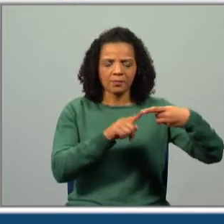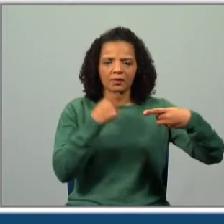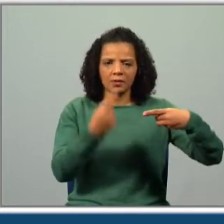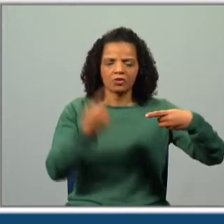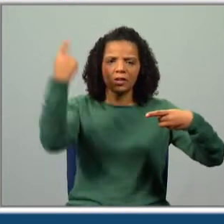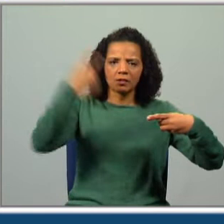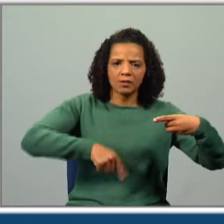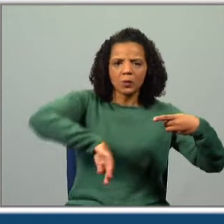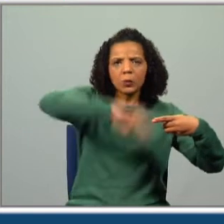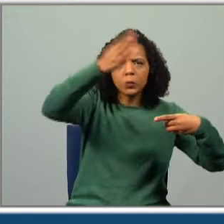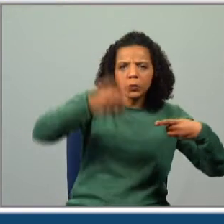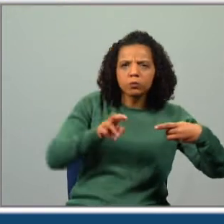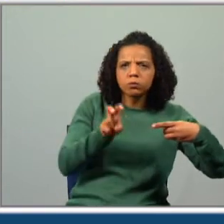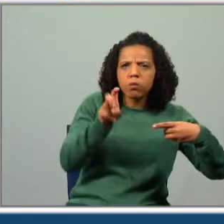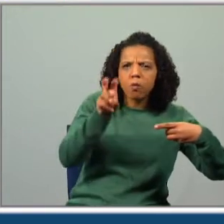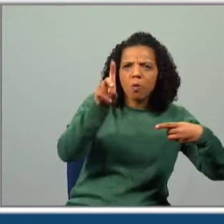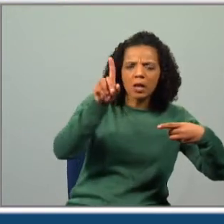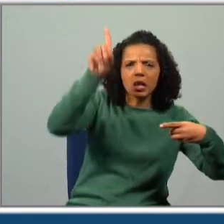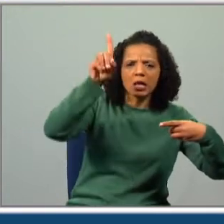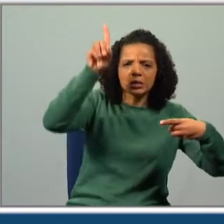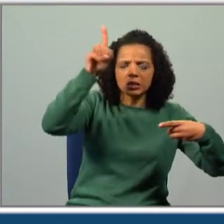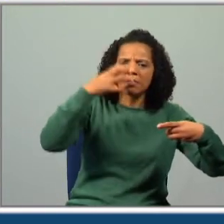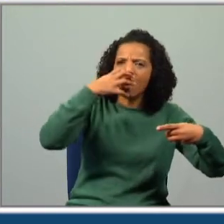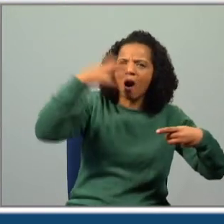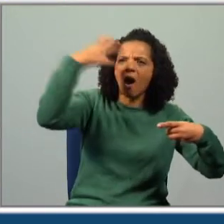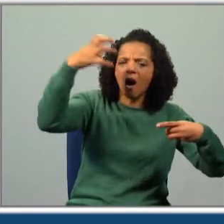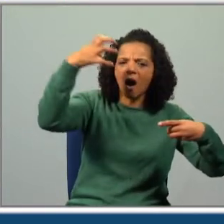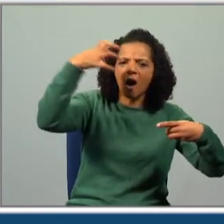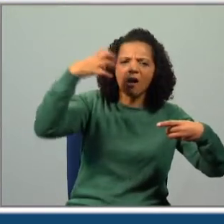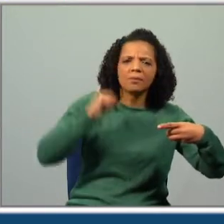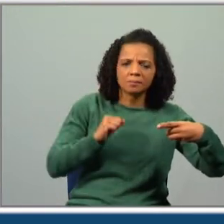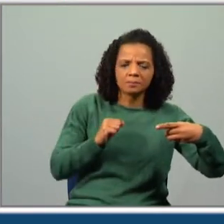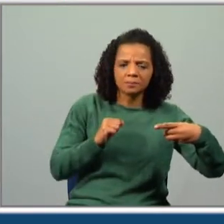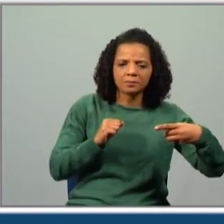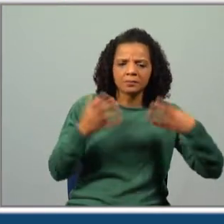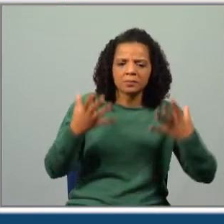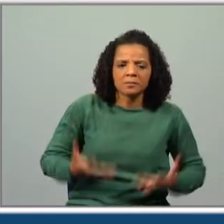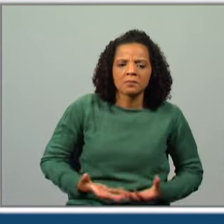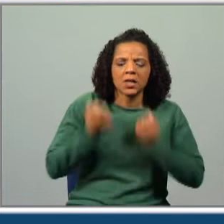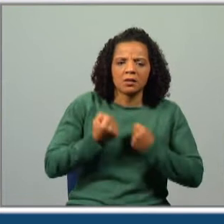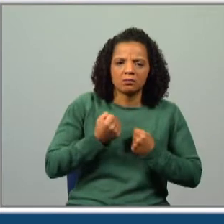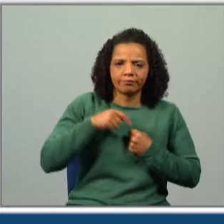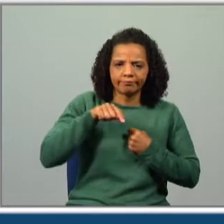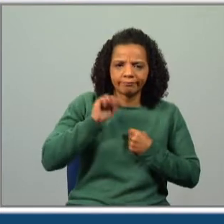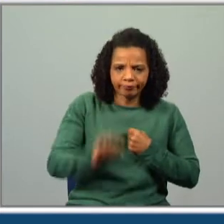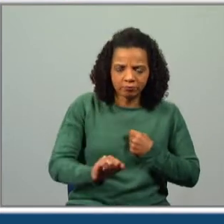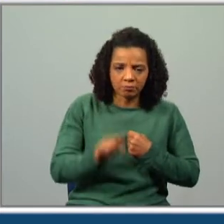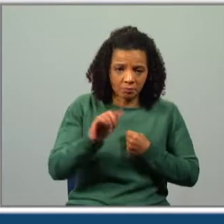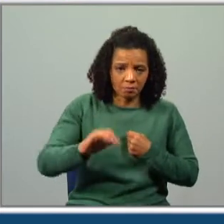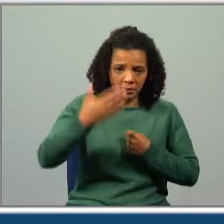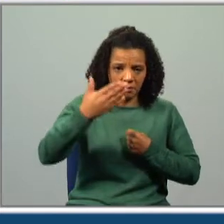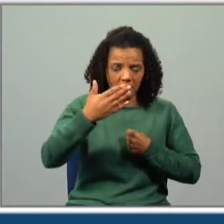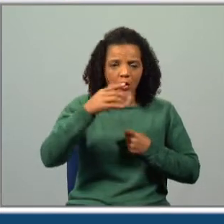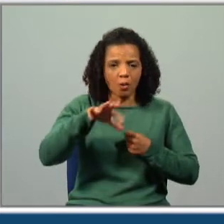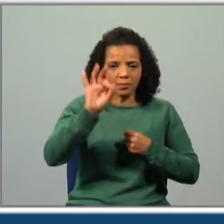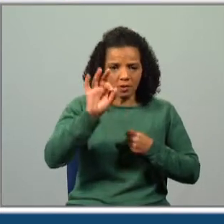montanha mágica e quando chegasse lá acima, gritar aos quatro ventos o seu desejo mais verdadeiro. Esta era a primeira